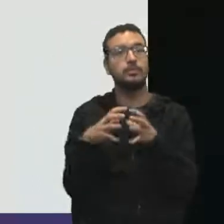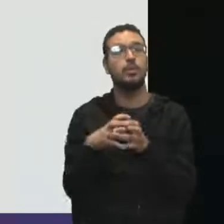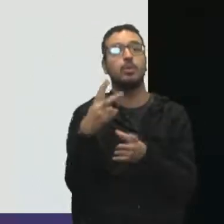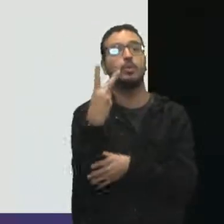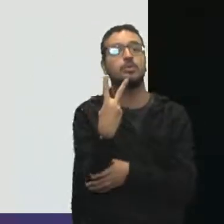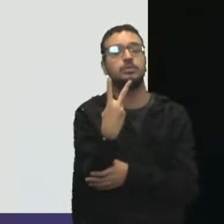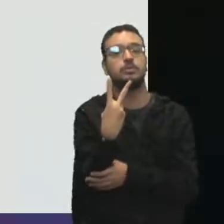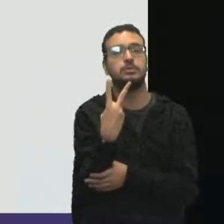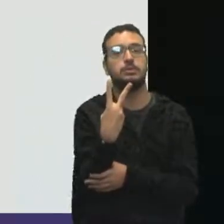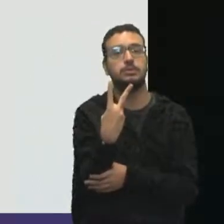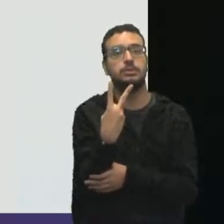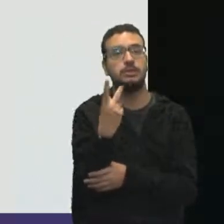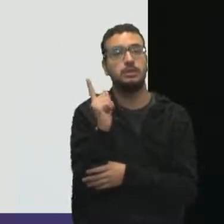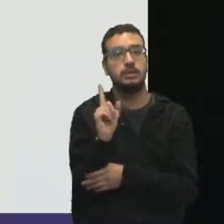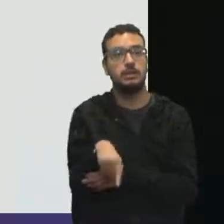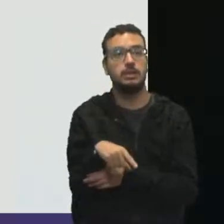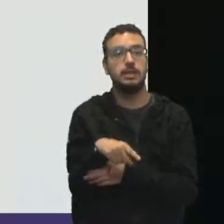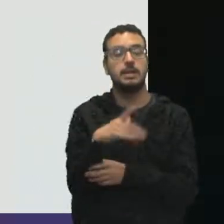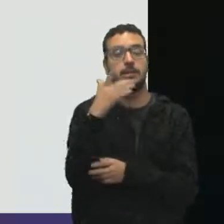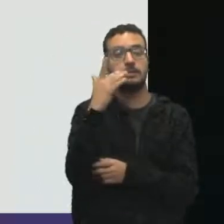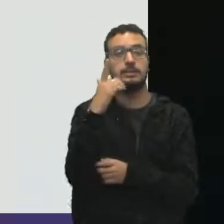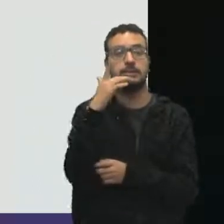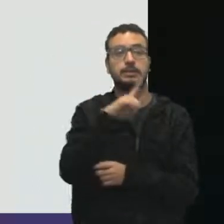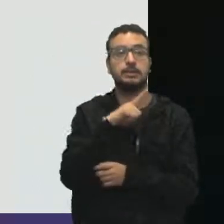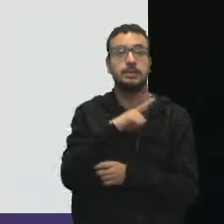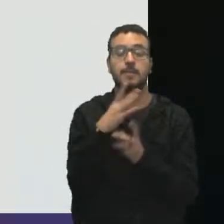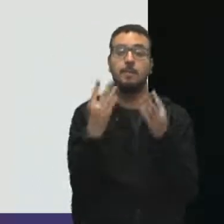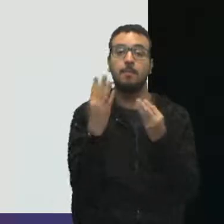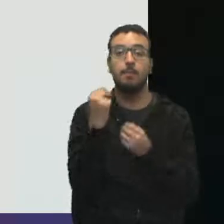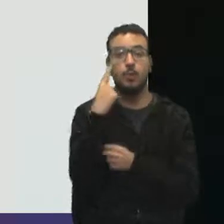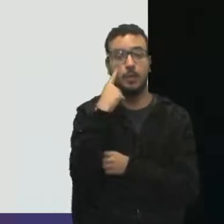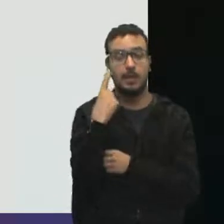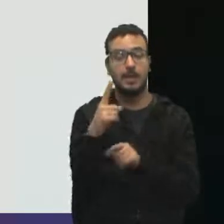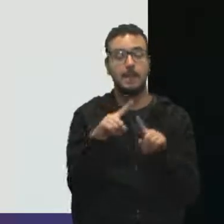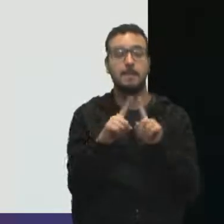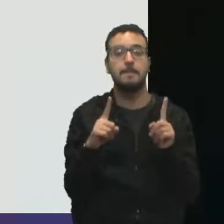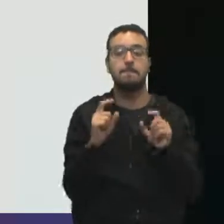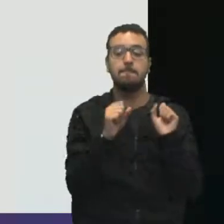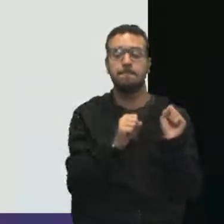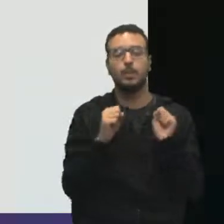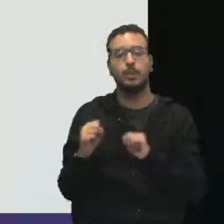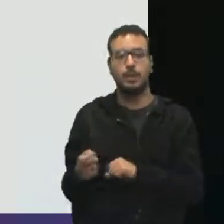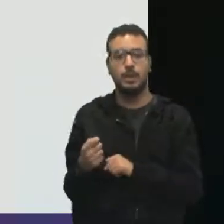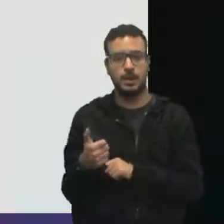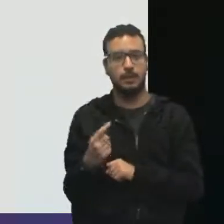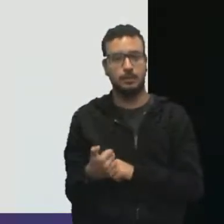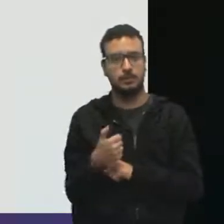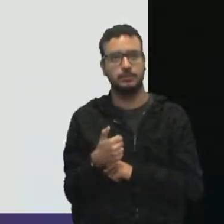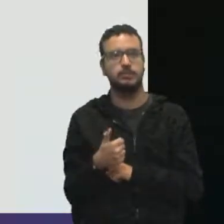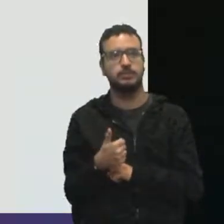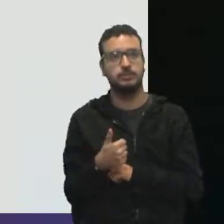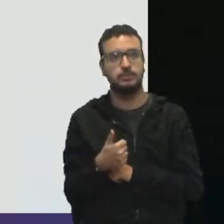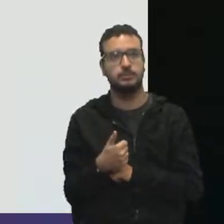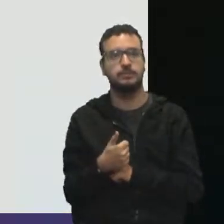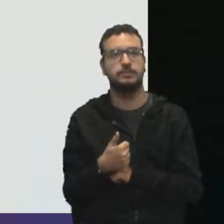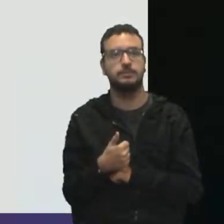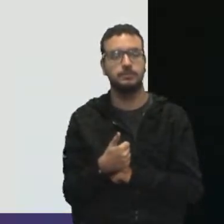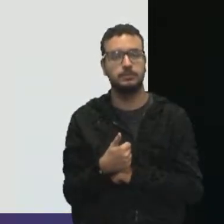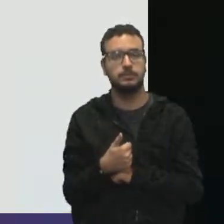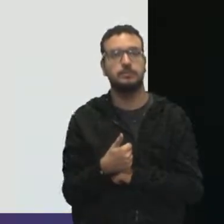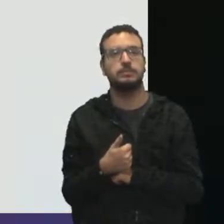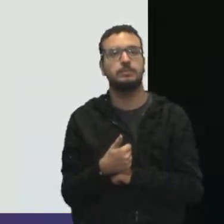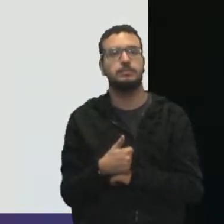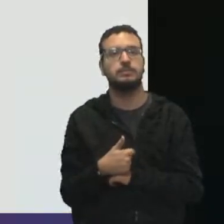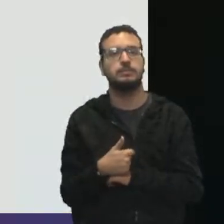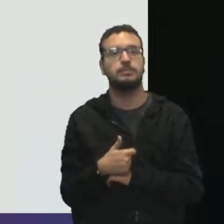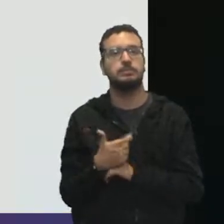é o grupo 2? É aquele que tem muito interesse, mas não tem muito poder. Então, eu vou lá e coloco no quadrante muito interesse,